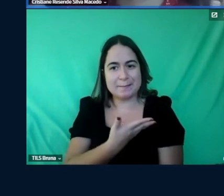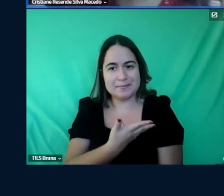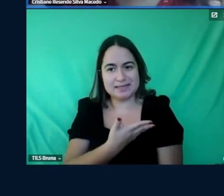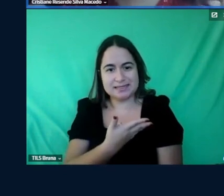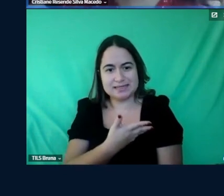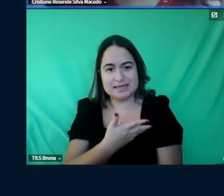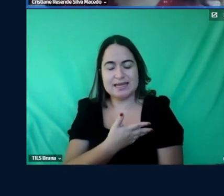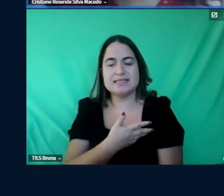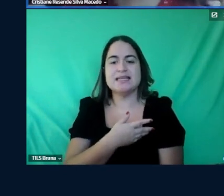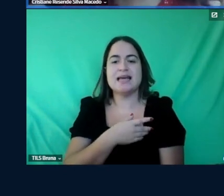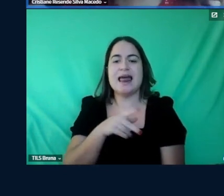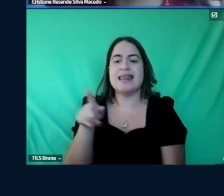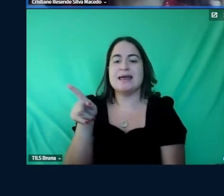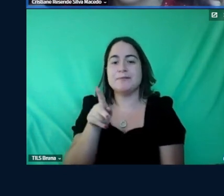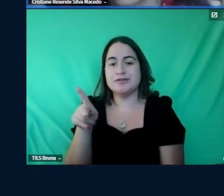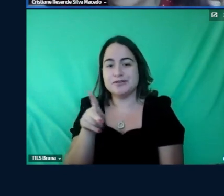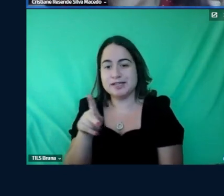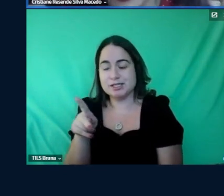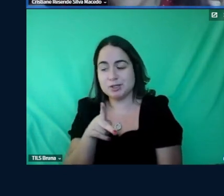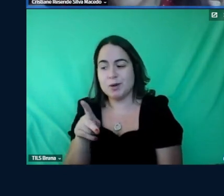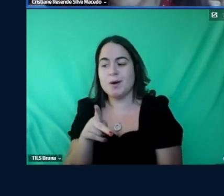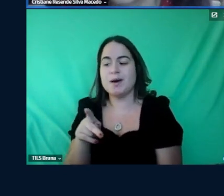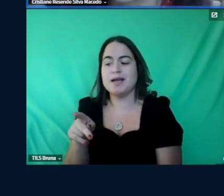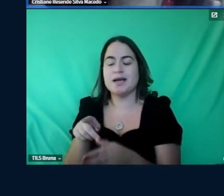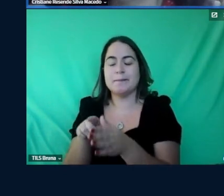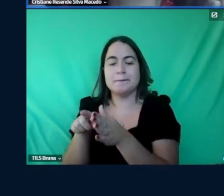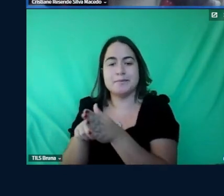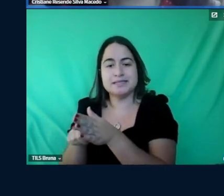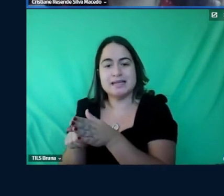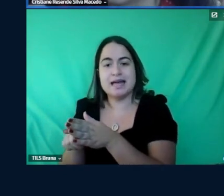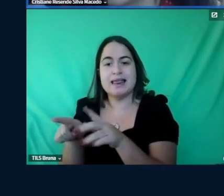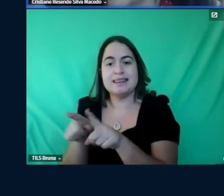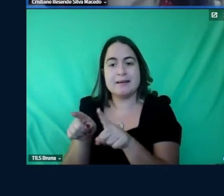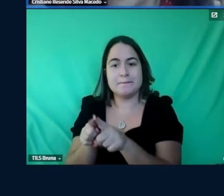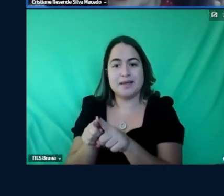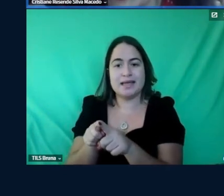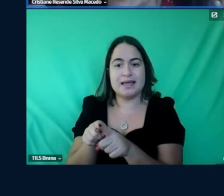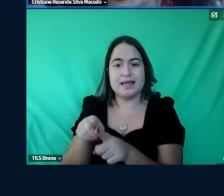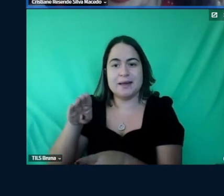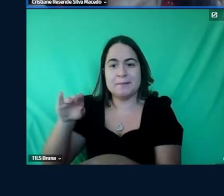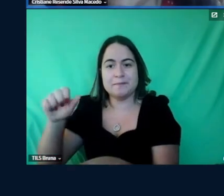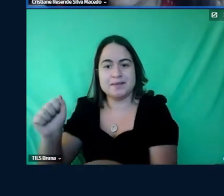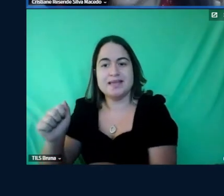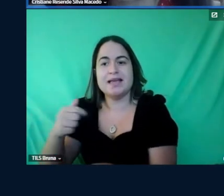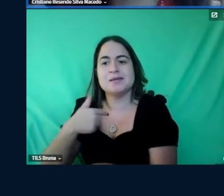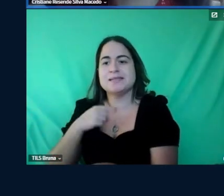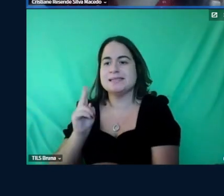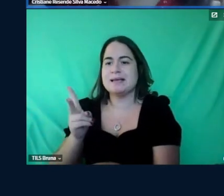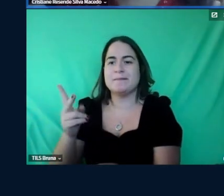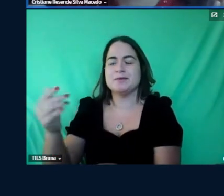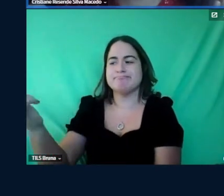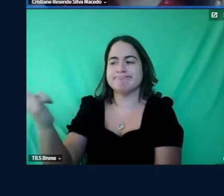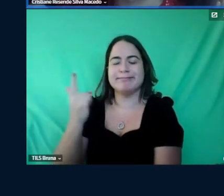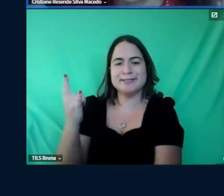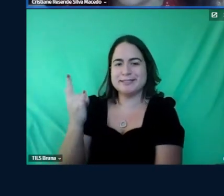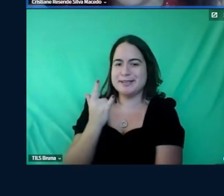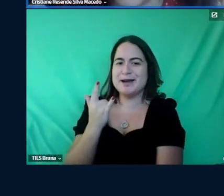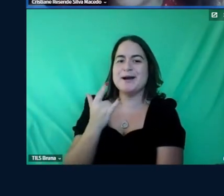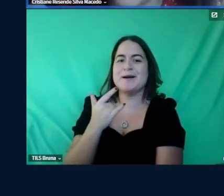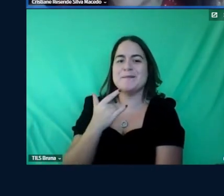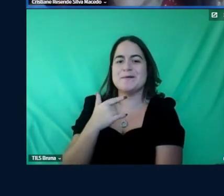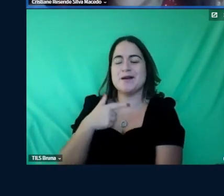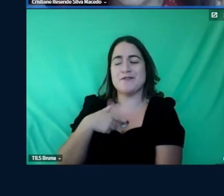participante a amizade da Bia que eu sempre ganho um eu te amo quando eu vou na casa dela e eu sei que esse eu te amo é de